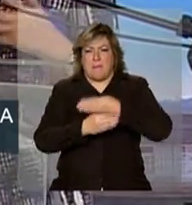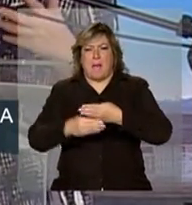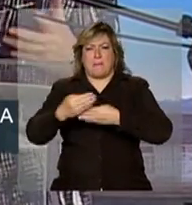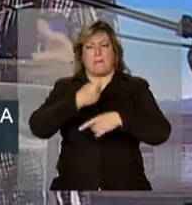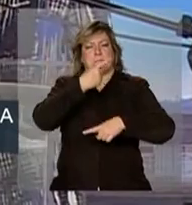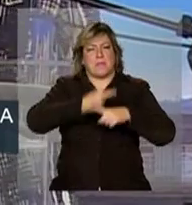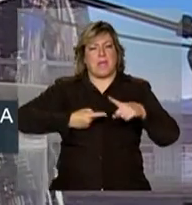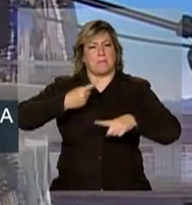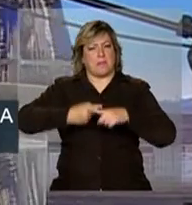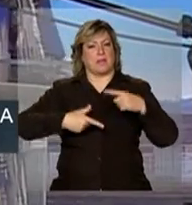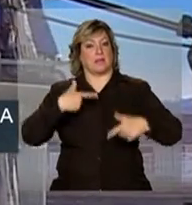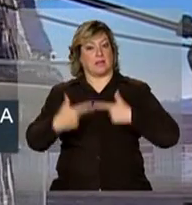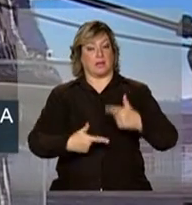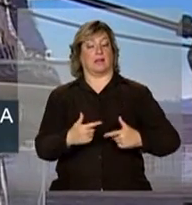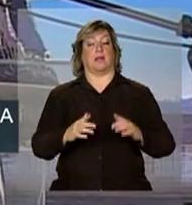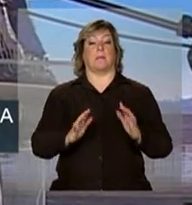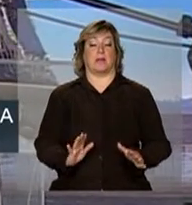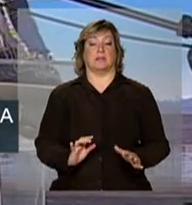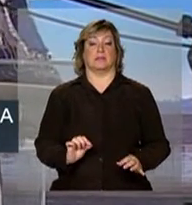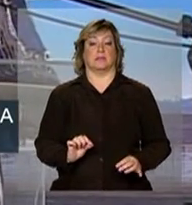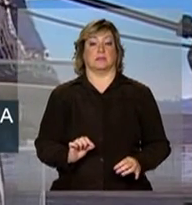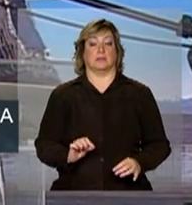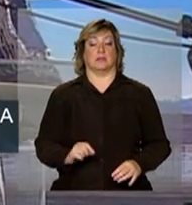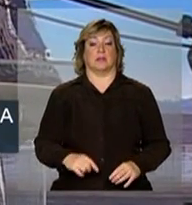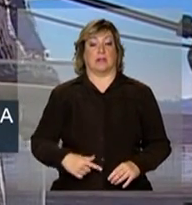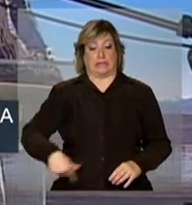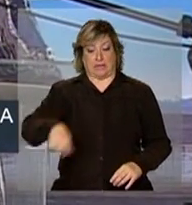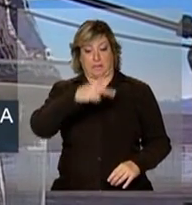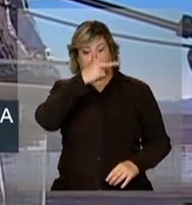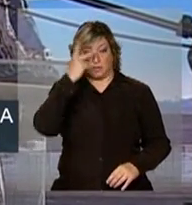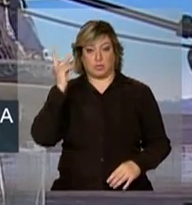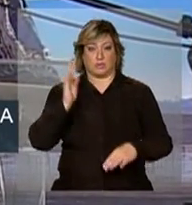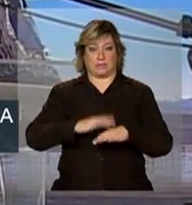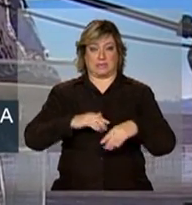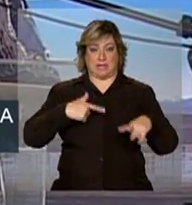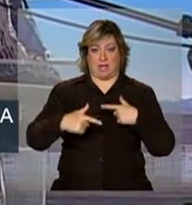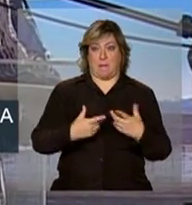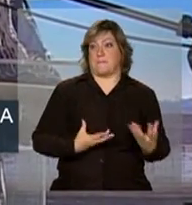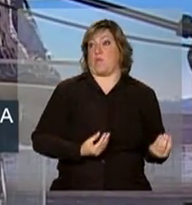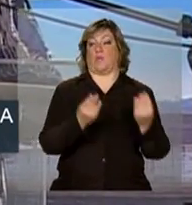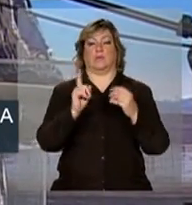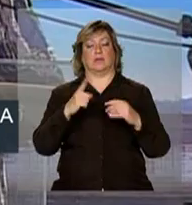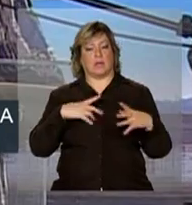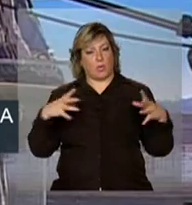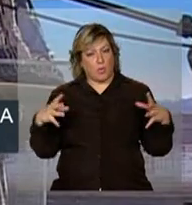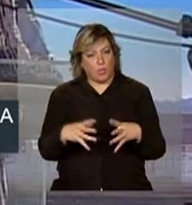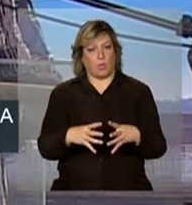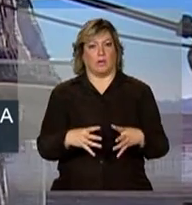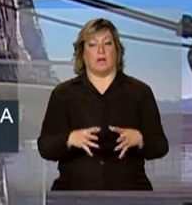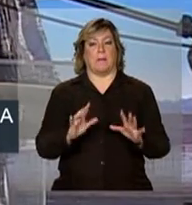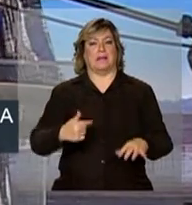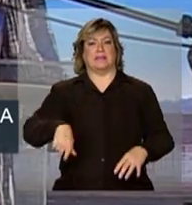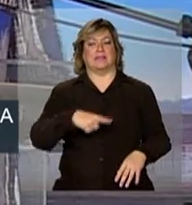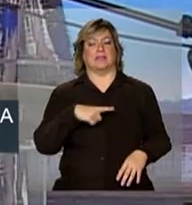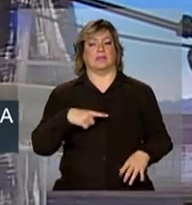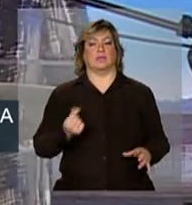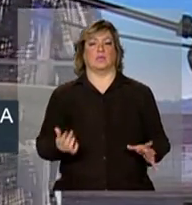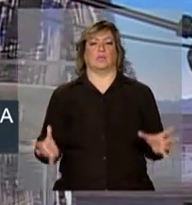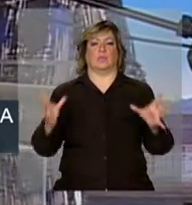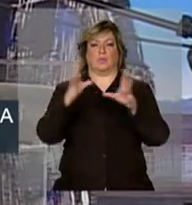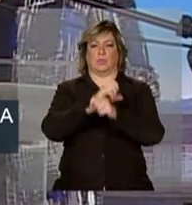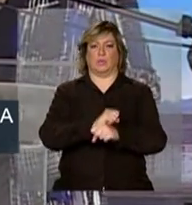operada por não muitos trabalhadores, ela é um projeto de milhões e milhões